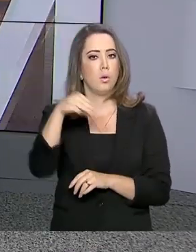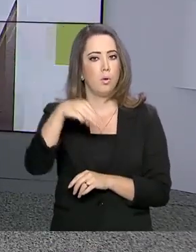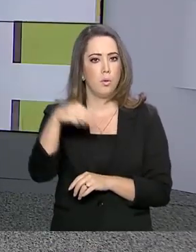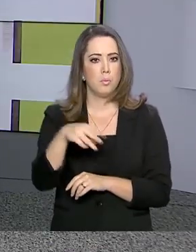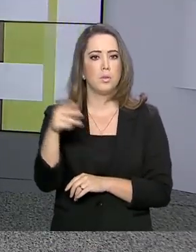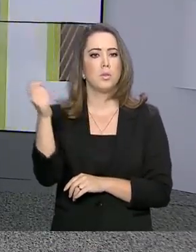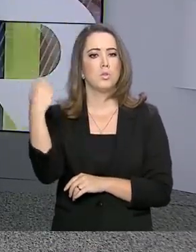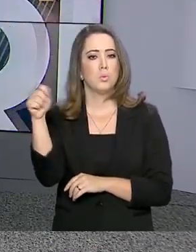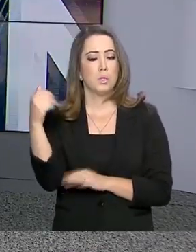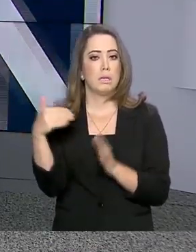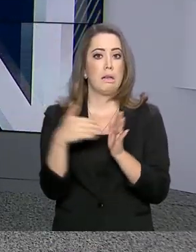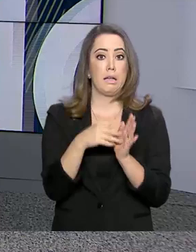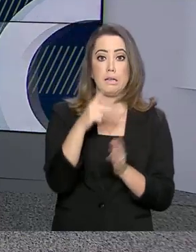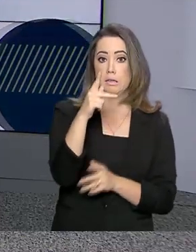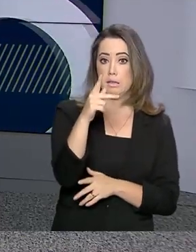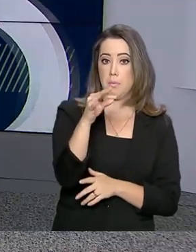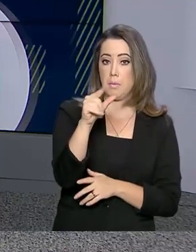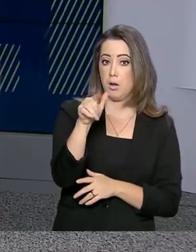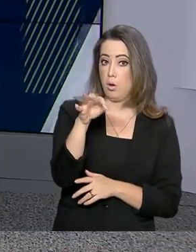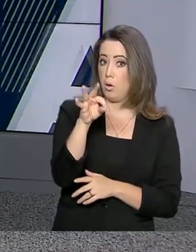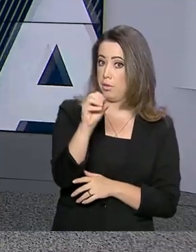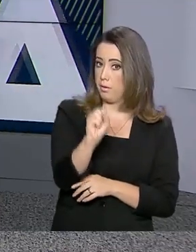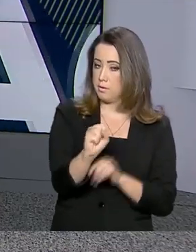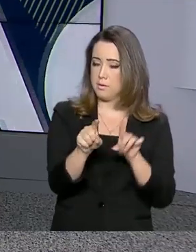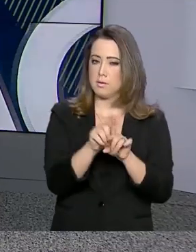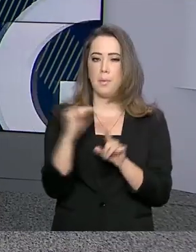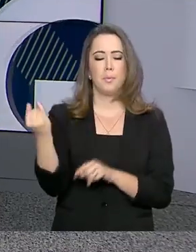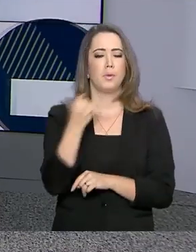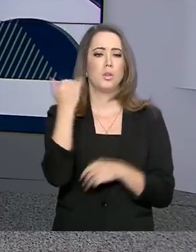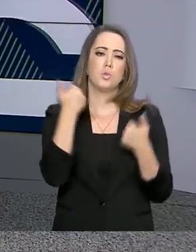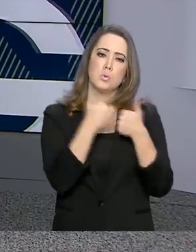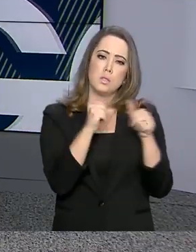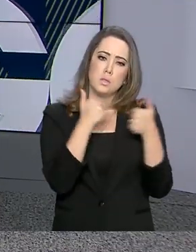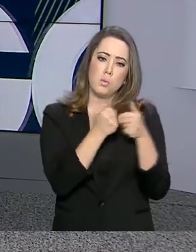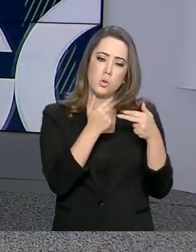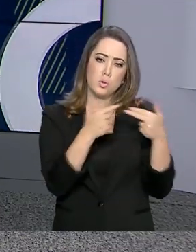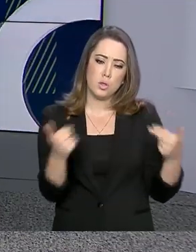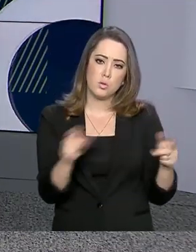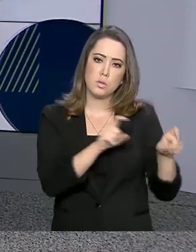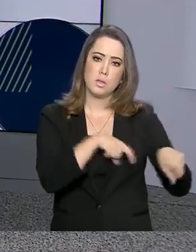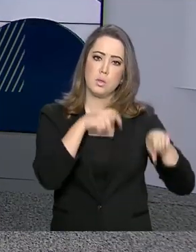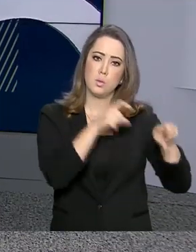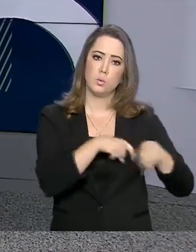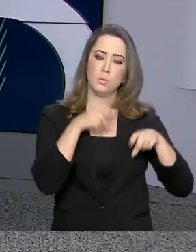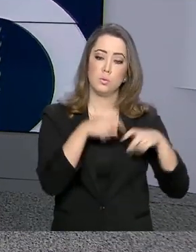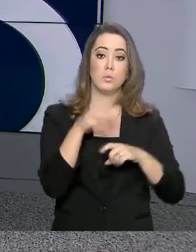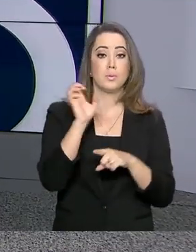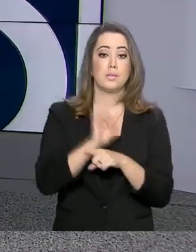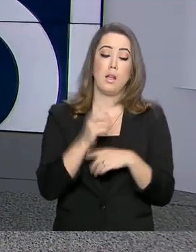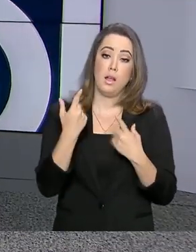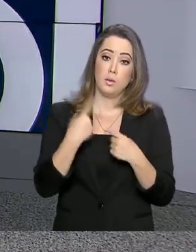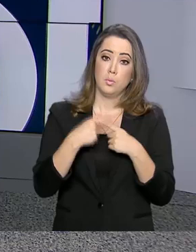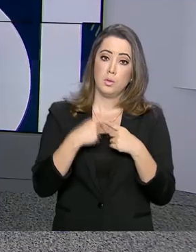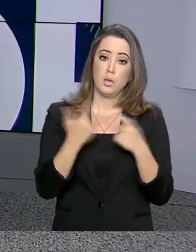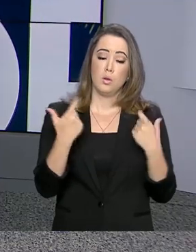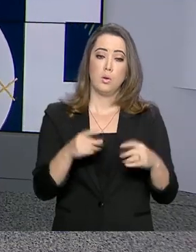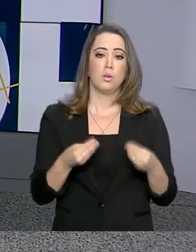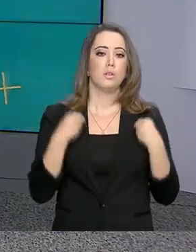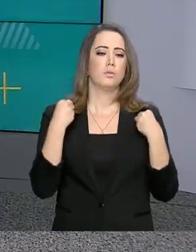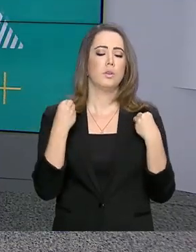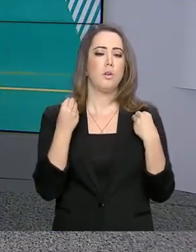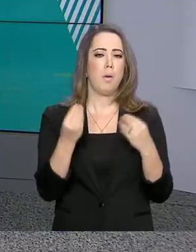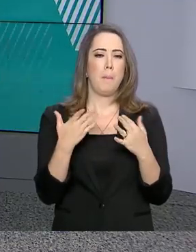e Pelotas. As melhorias são estratégicas para o escoamento da produção agropecuária no Estado, pois a rodovia dá